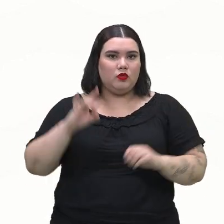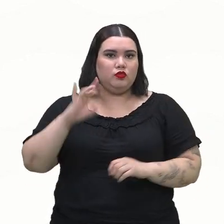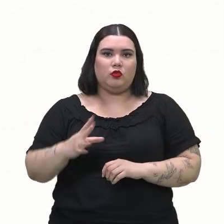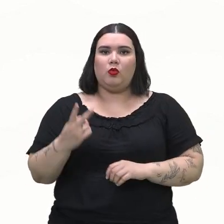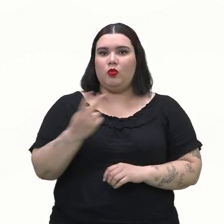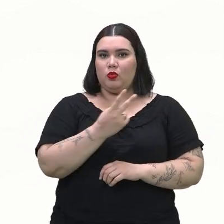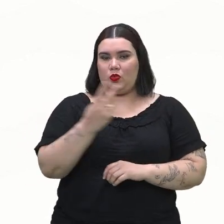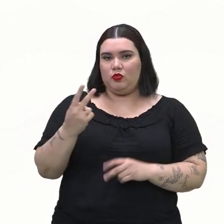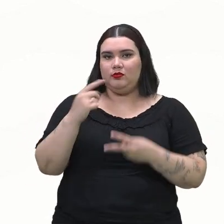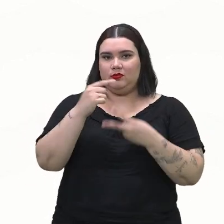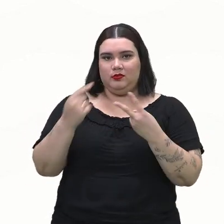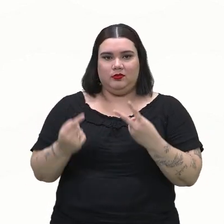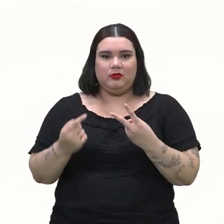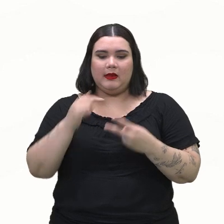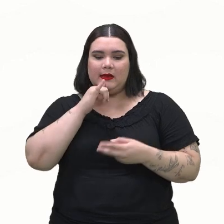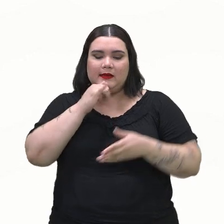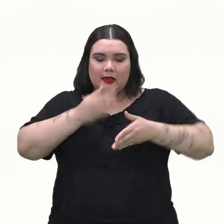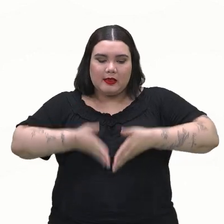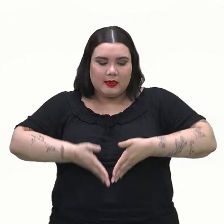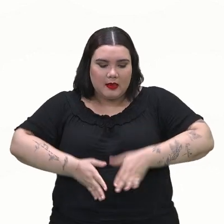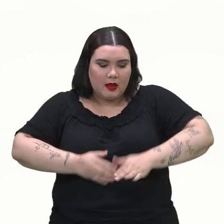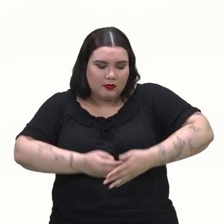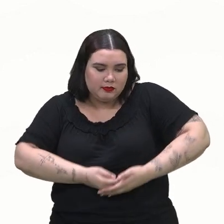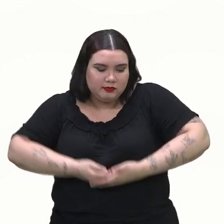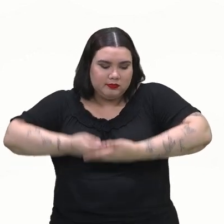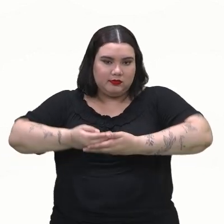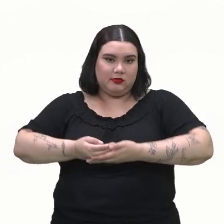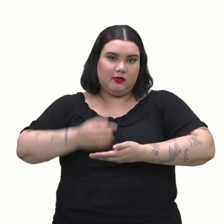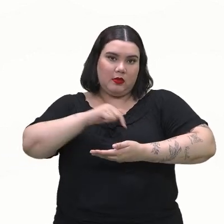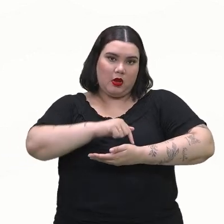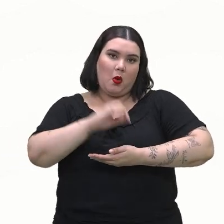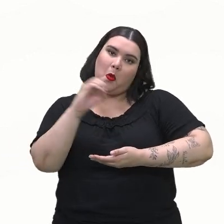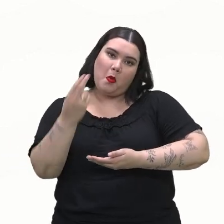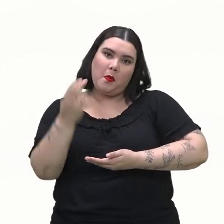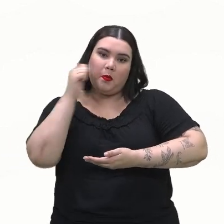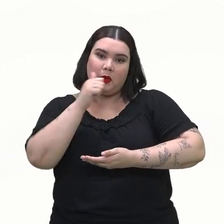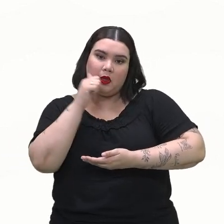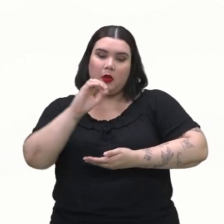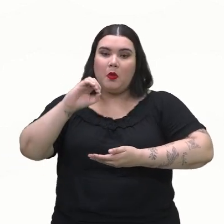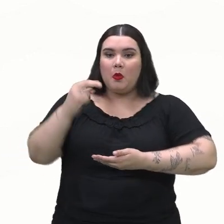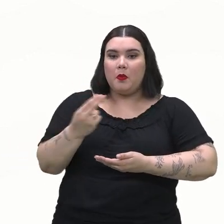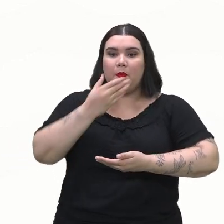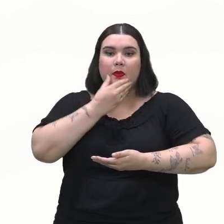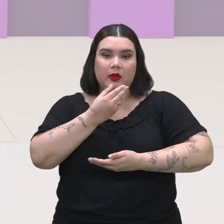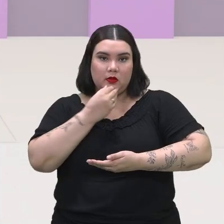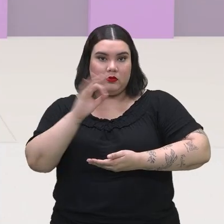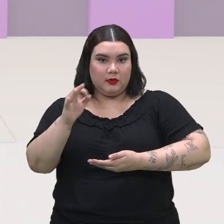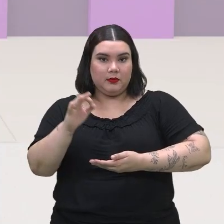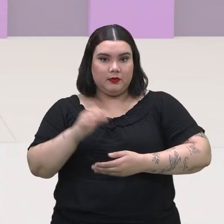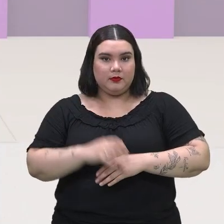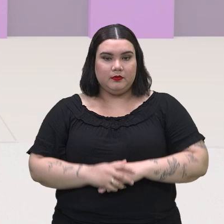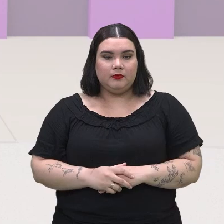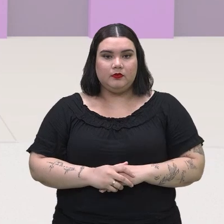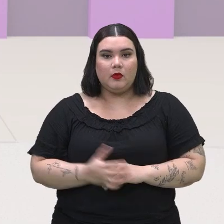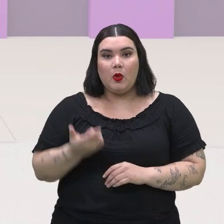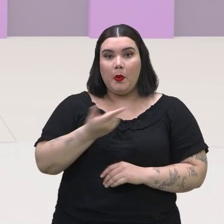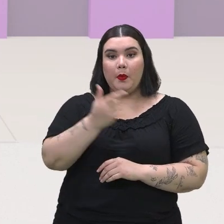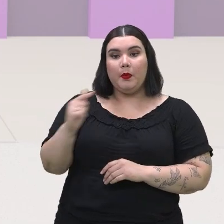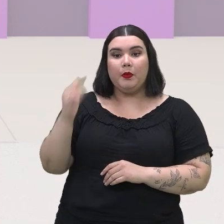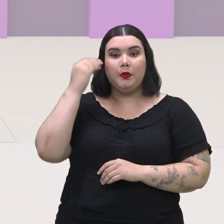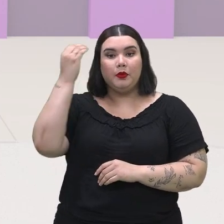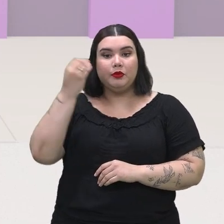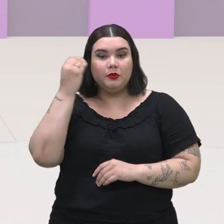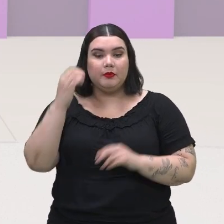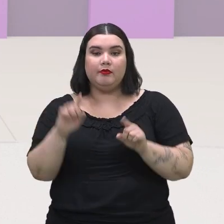de ao nascer uma criança que não seja menina ou menino. Tá certo? Um outro experimento bem